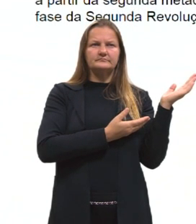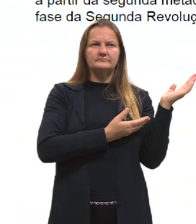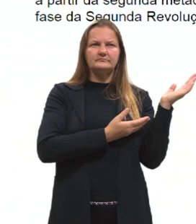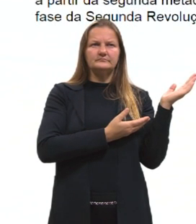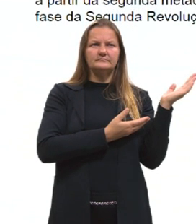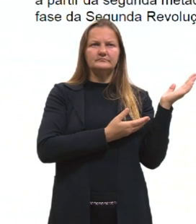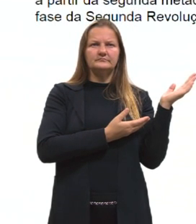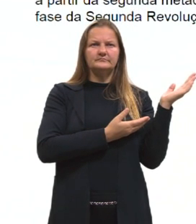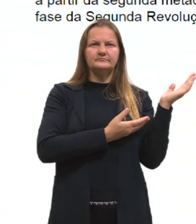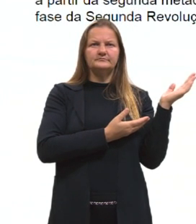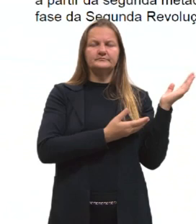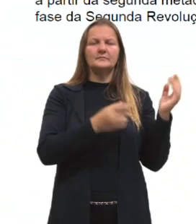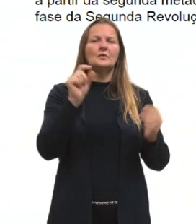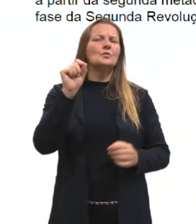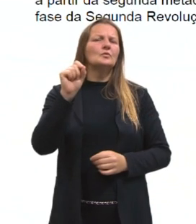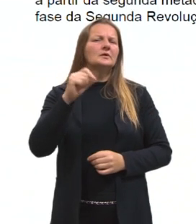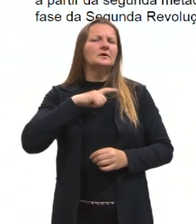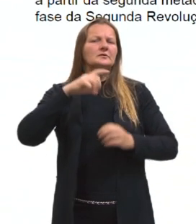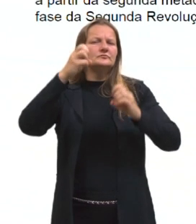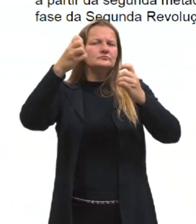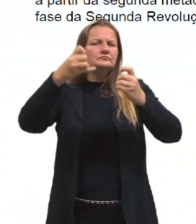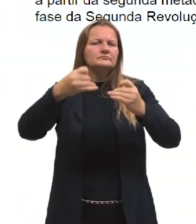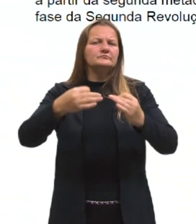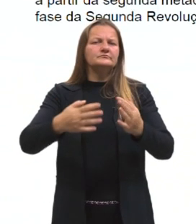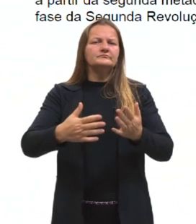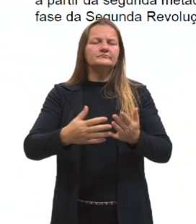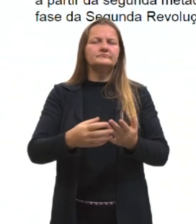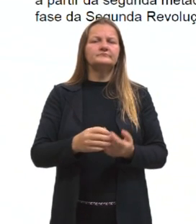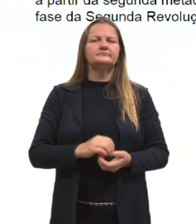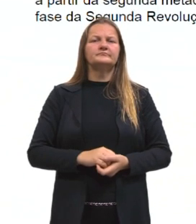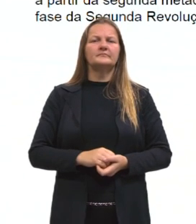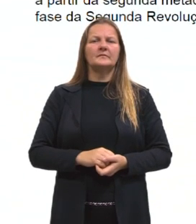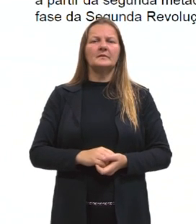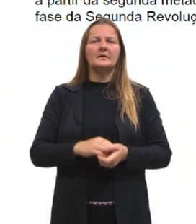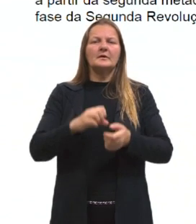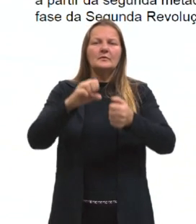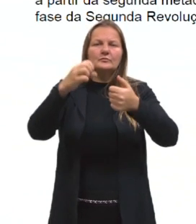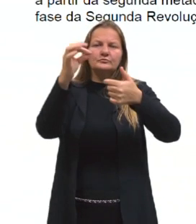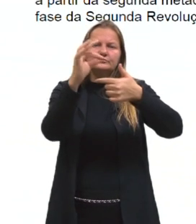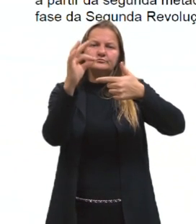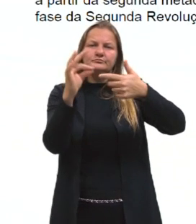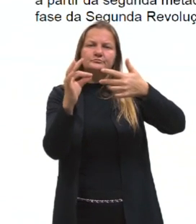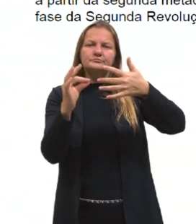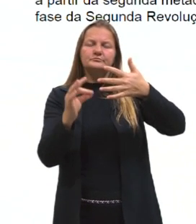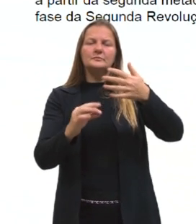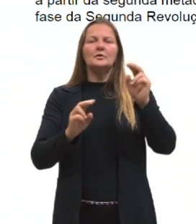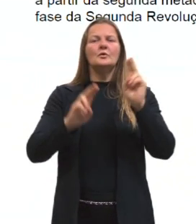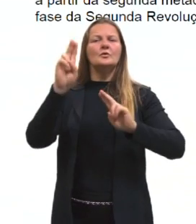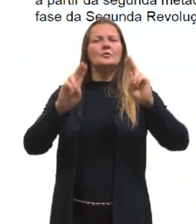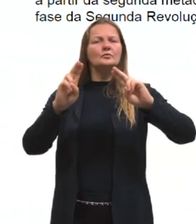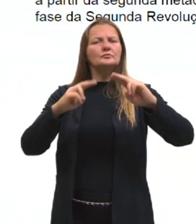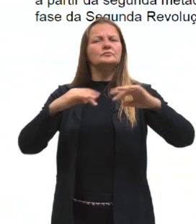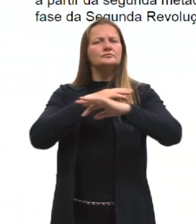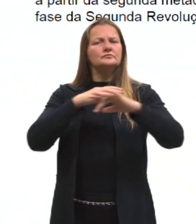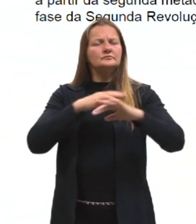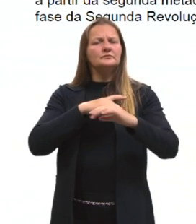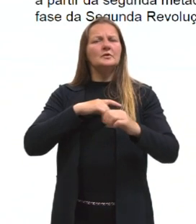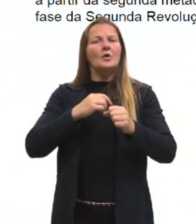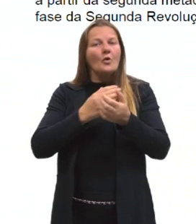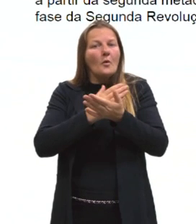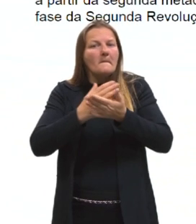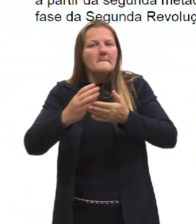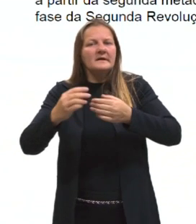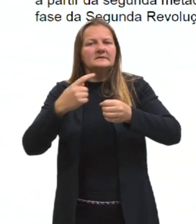E aí, o que a gente tem, né, vamos começar a pontuar primeiro, né, a urbanização, então, é responsável pela origem dessas cidades